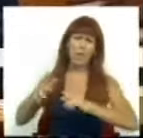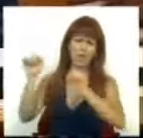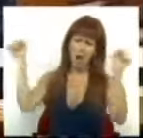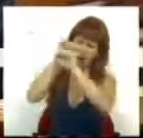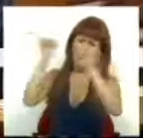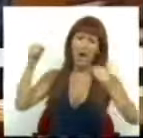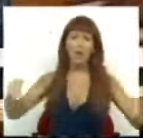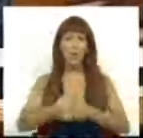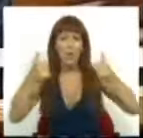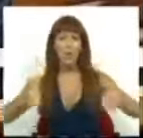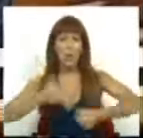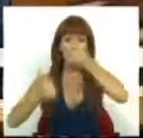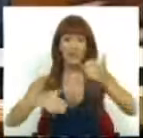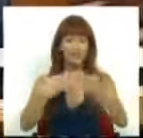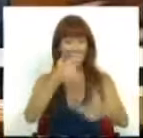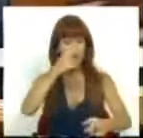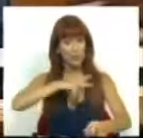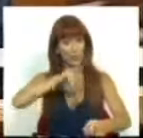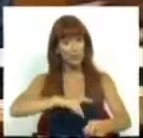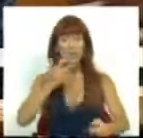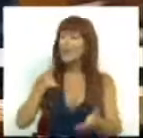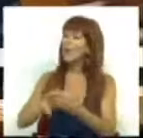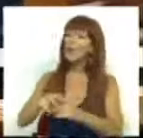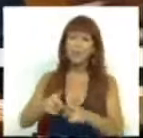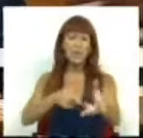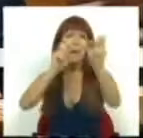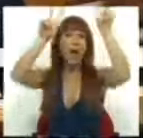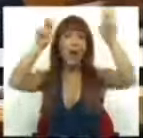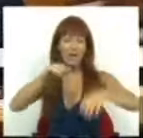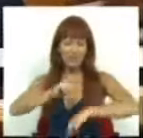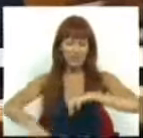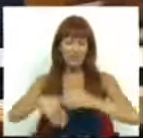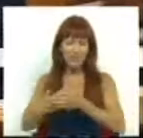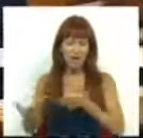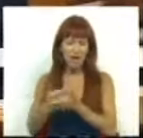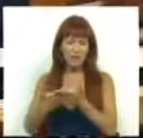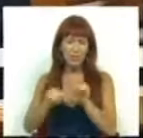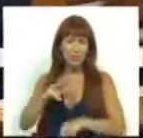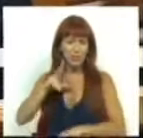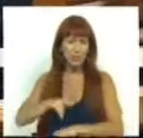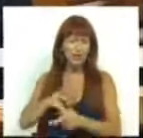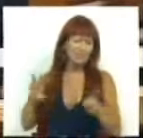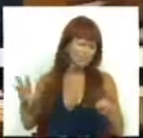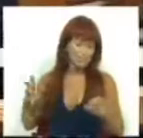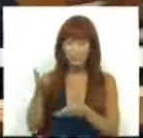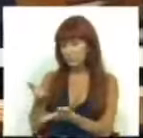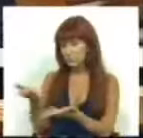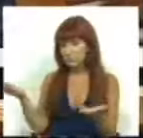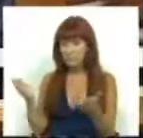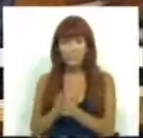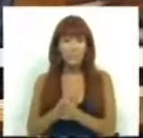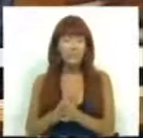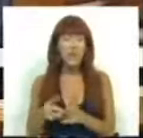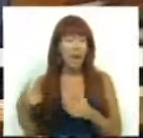grande choque de competitividade proposto aos portugueses, a verdadeira bala de prata para a economia portuguesa. Daí,